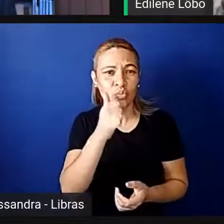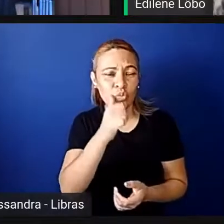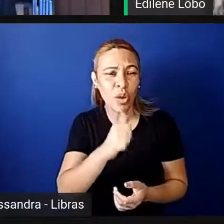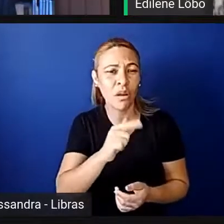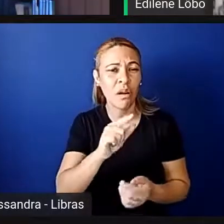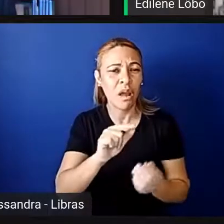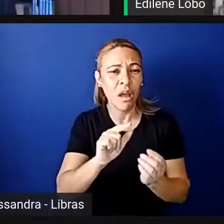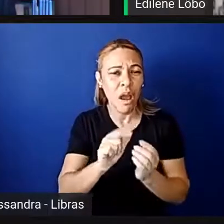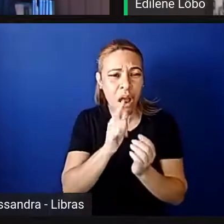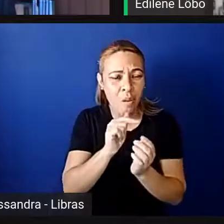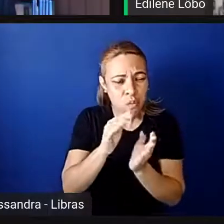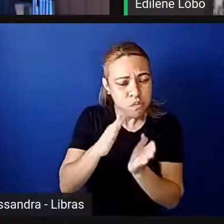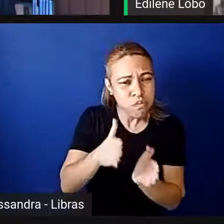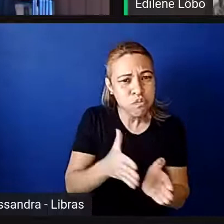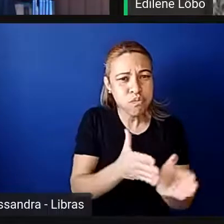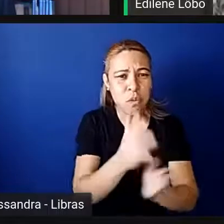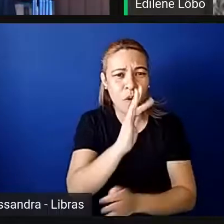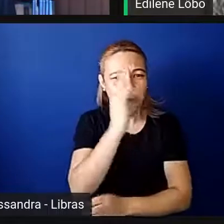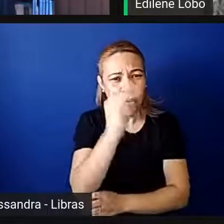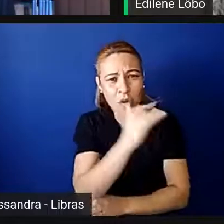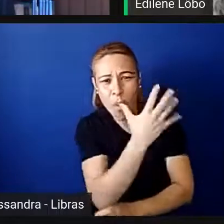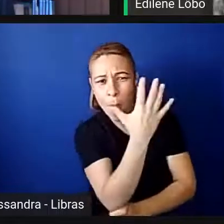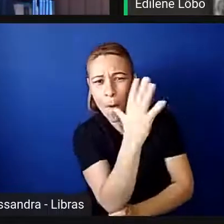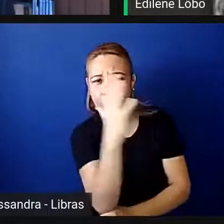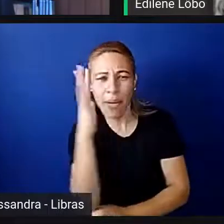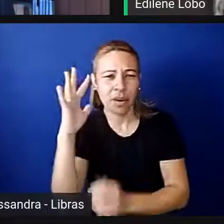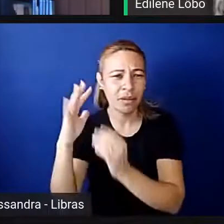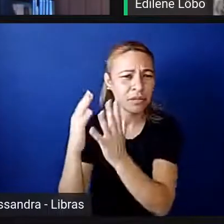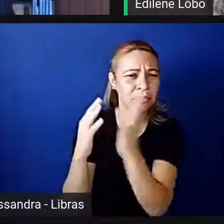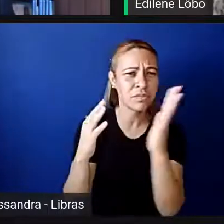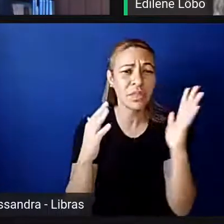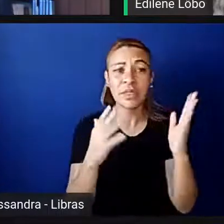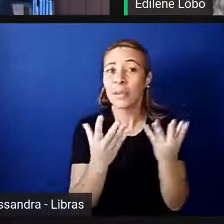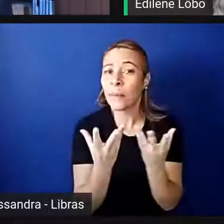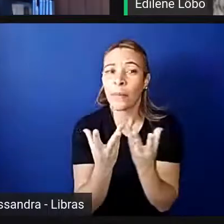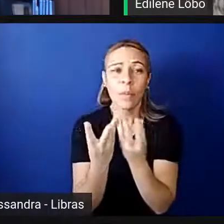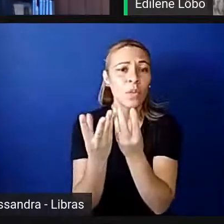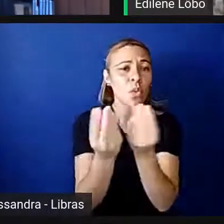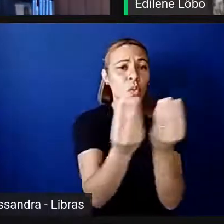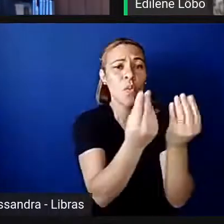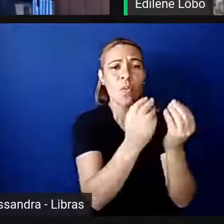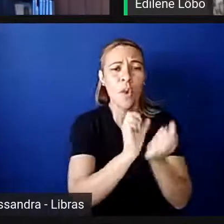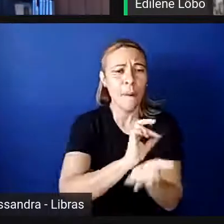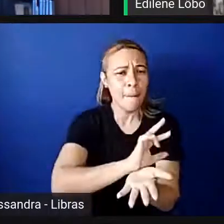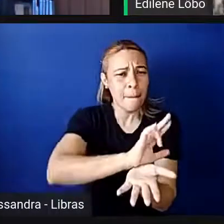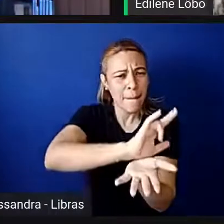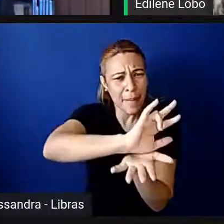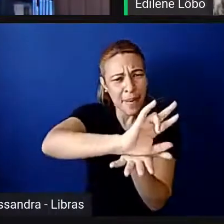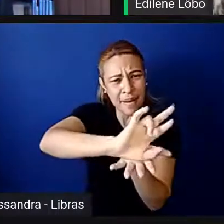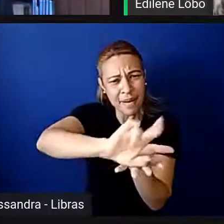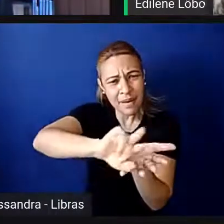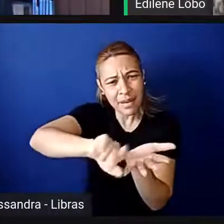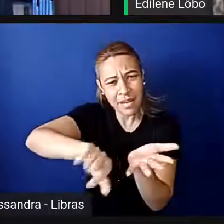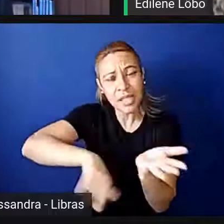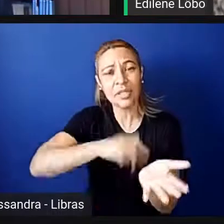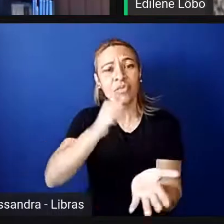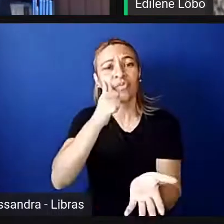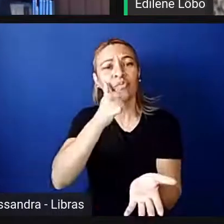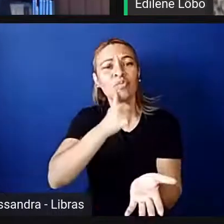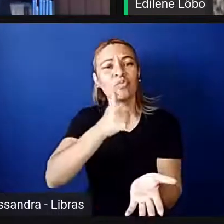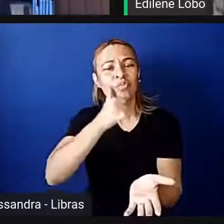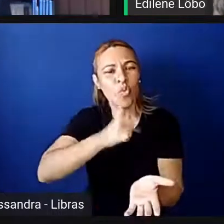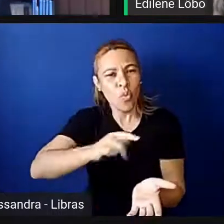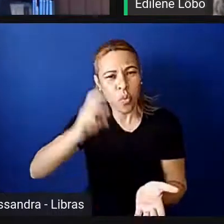estou falando das mulheres da floresta, enfim, eu estou falando dessa multiplicidade cultural e